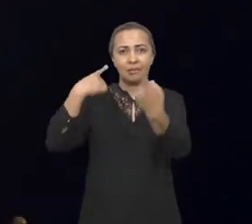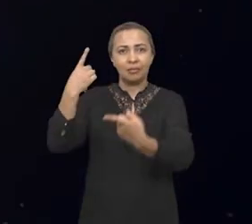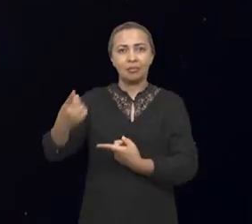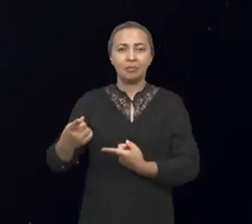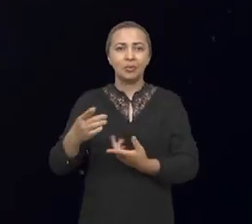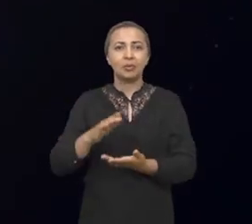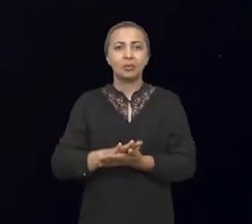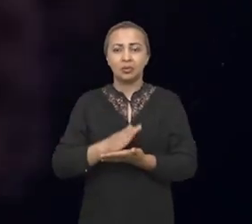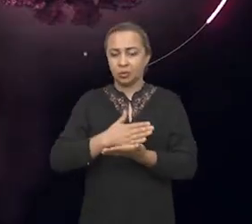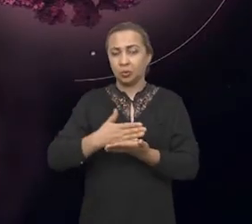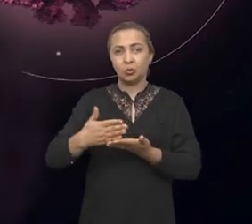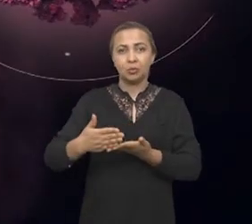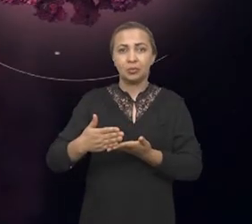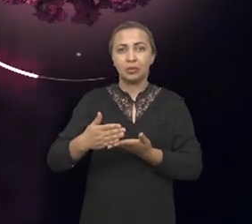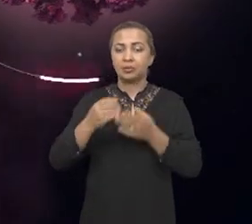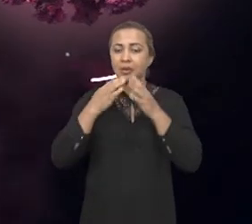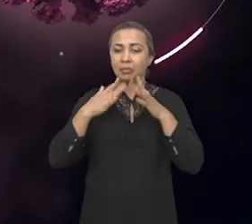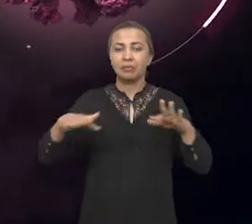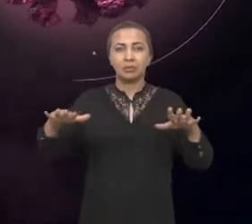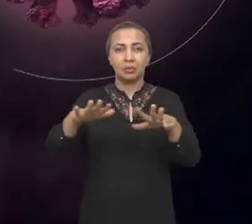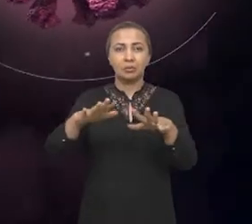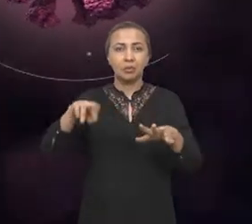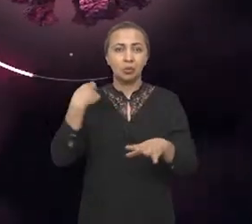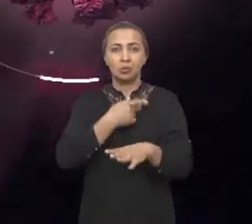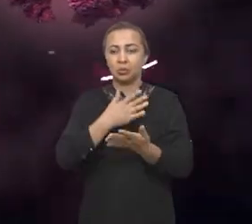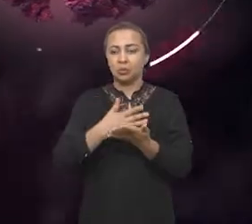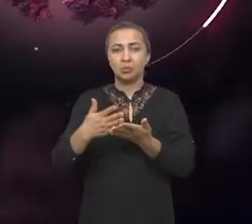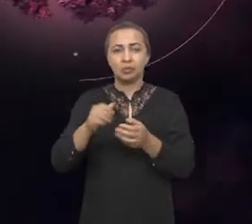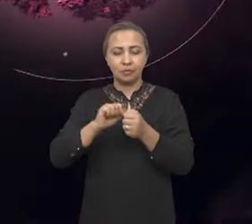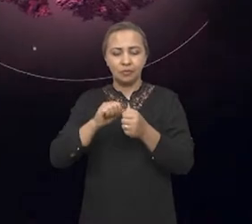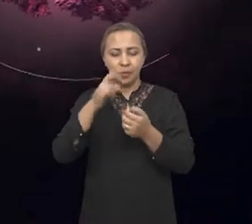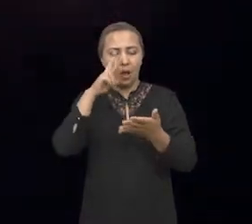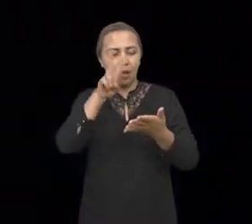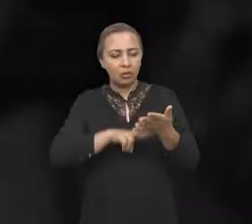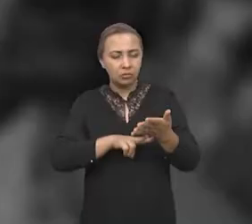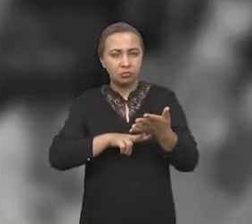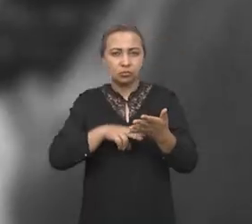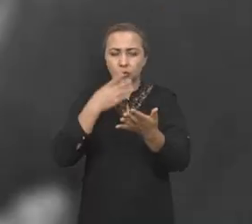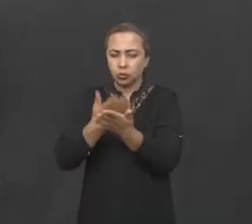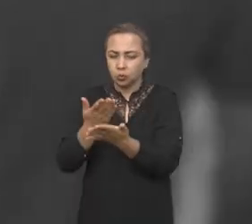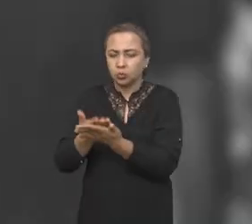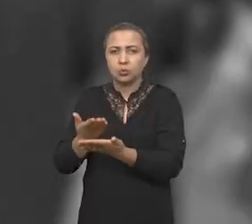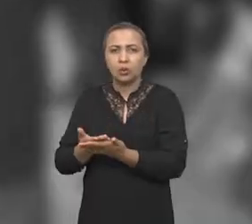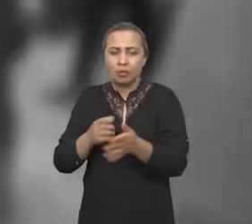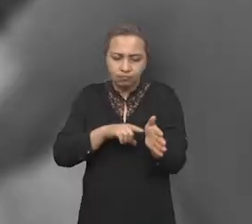início da pandemia, a gente começou a fazer revisões, levantamentos, trabalhos